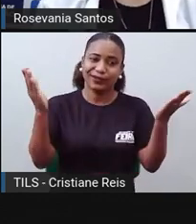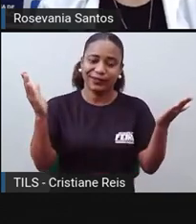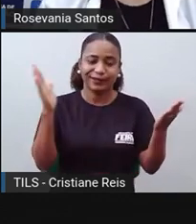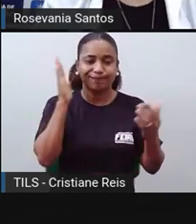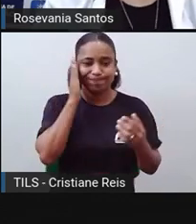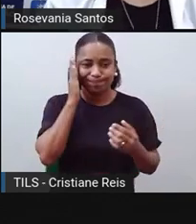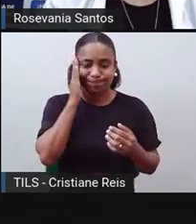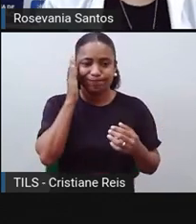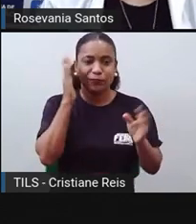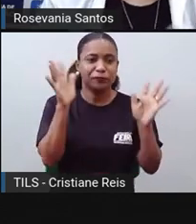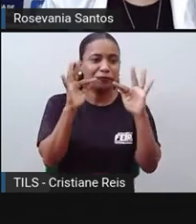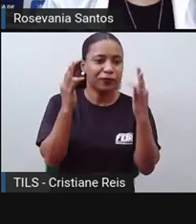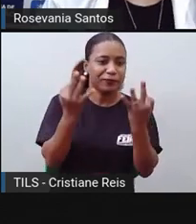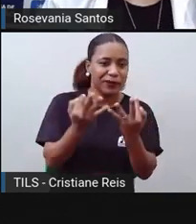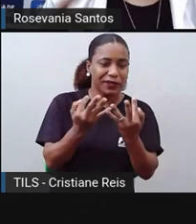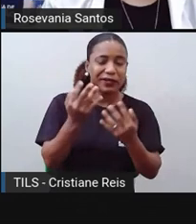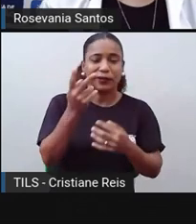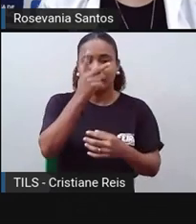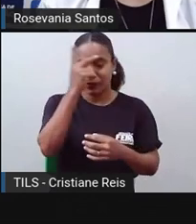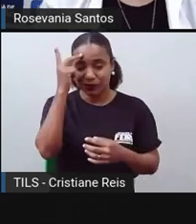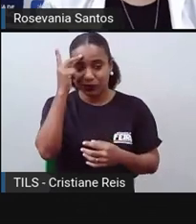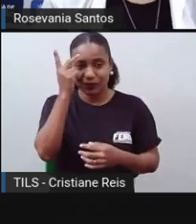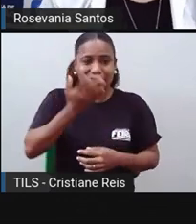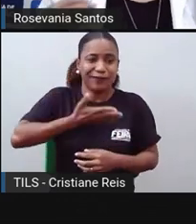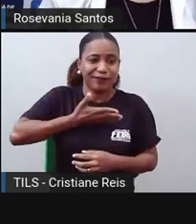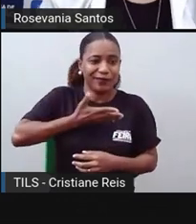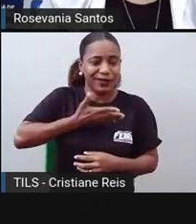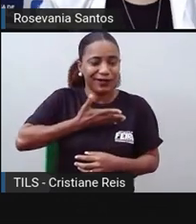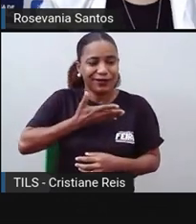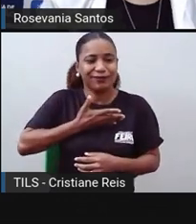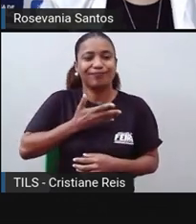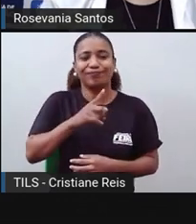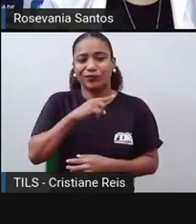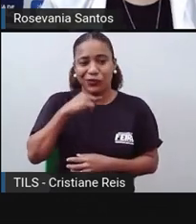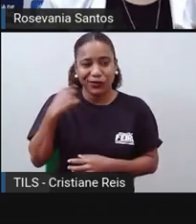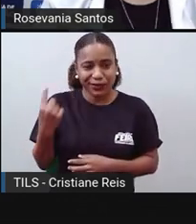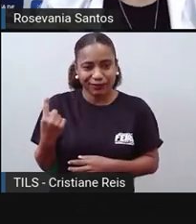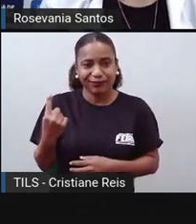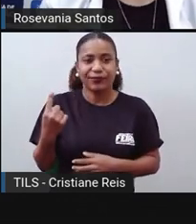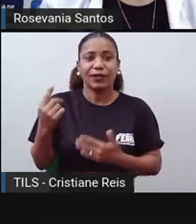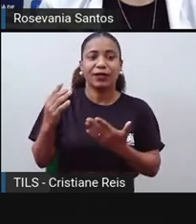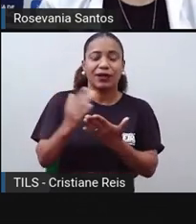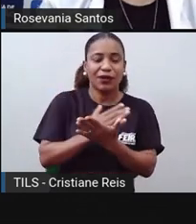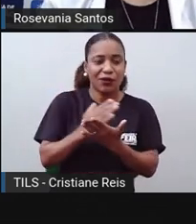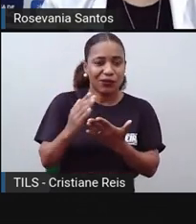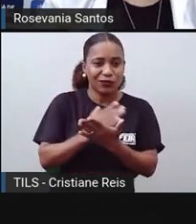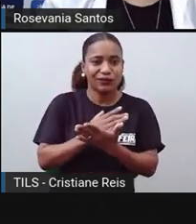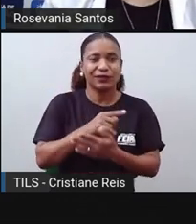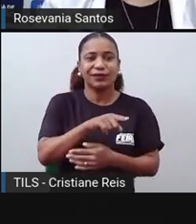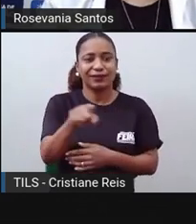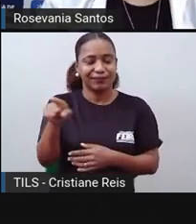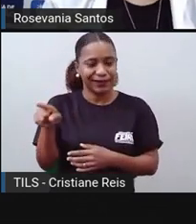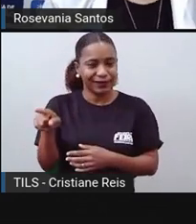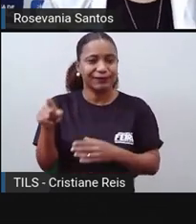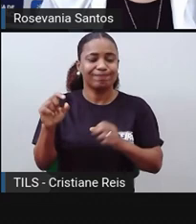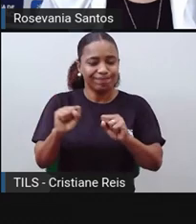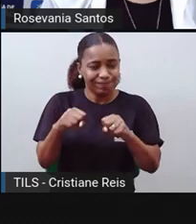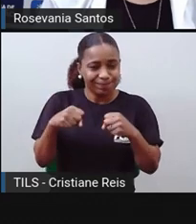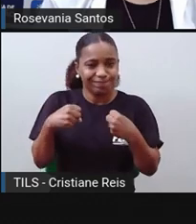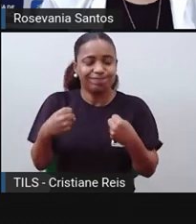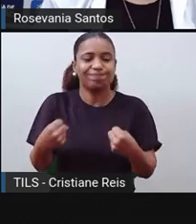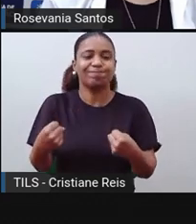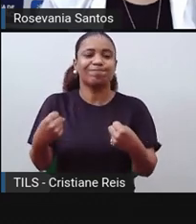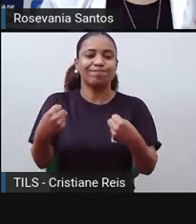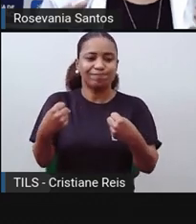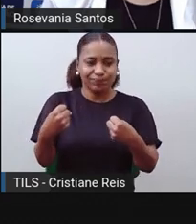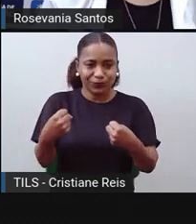importantes na vida de vocês, sejam amigos ou parentes, e que também conseguiram, ou espero que vocês consigam superar isso, porque